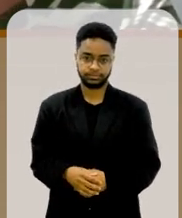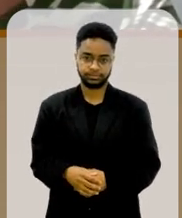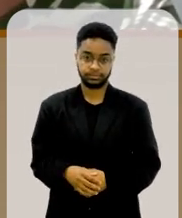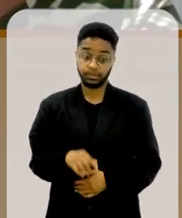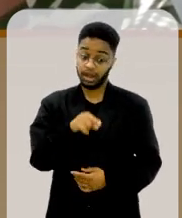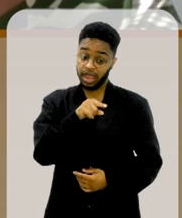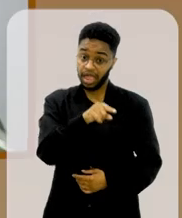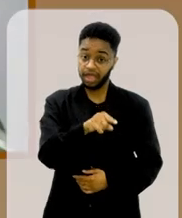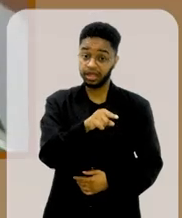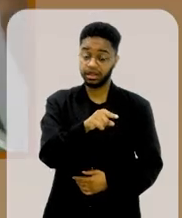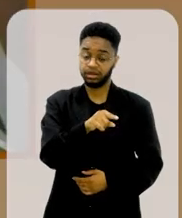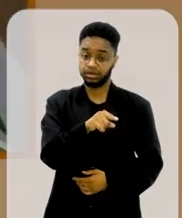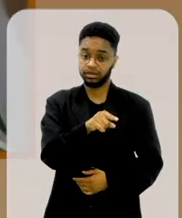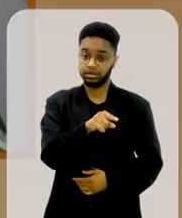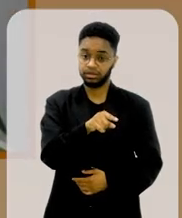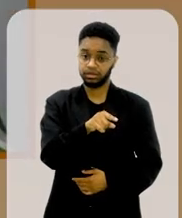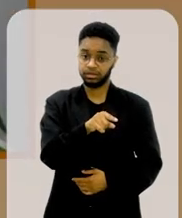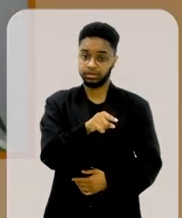Ele